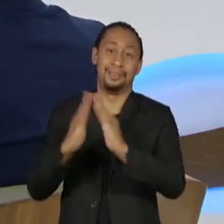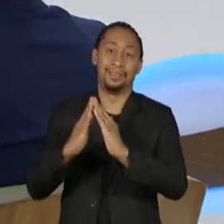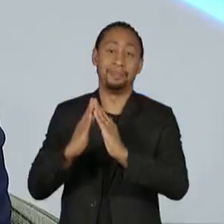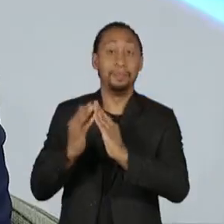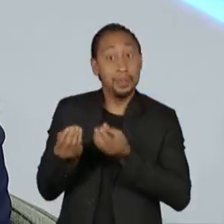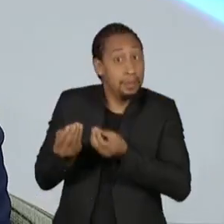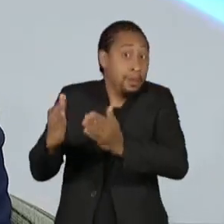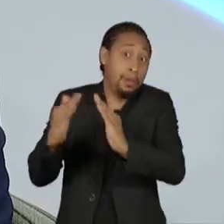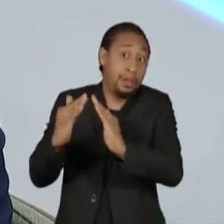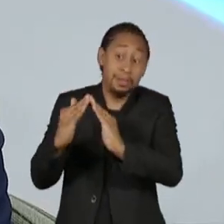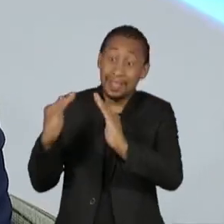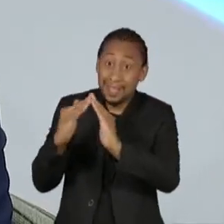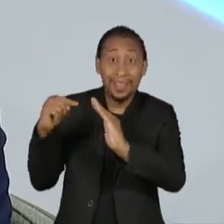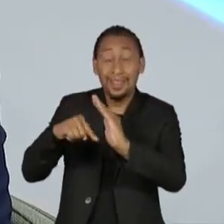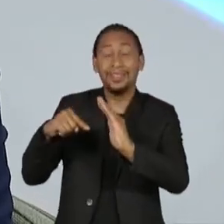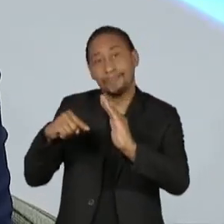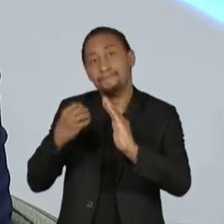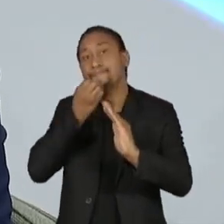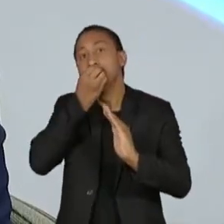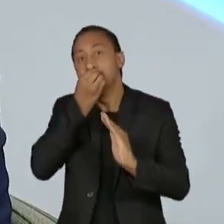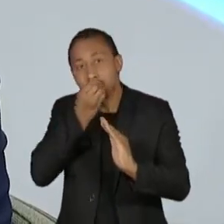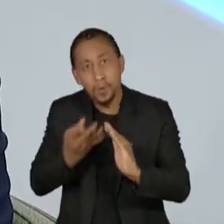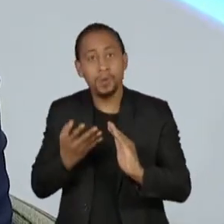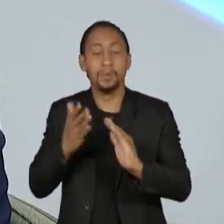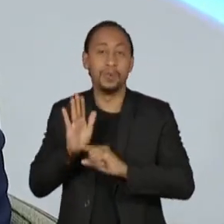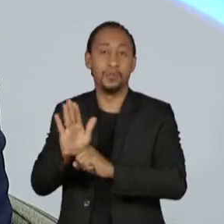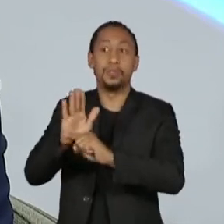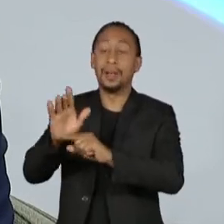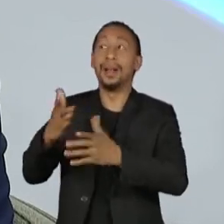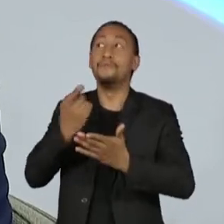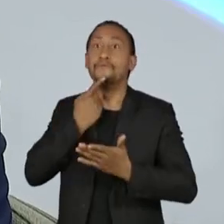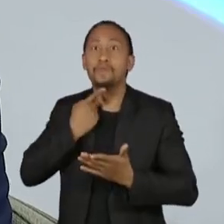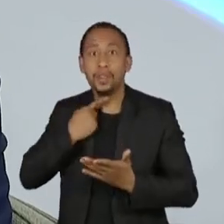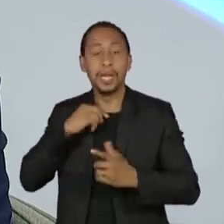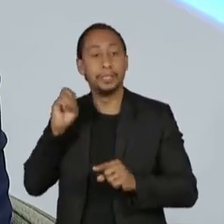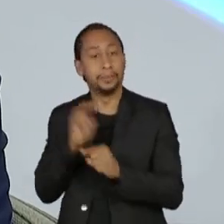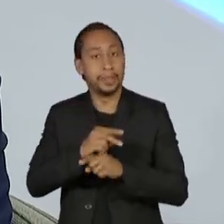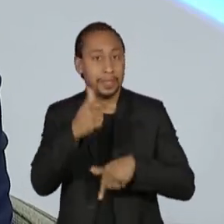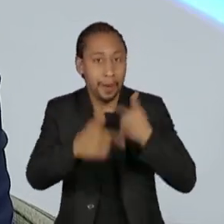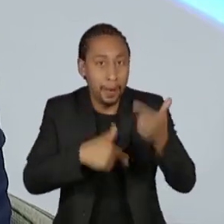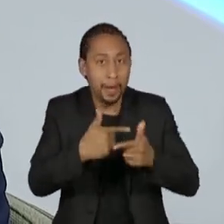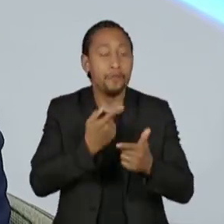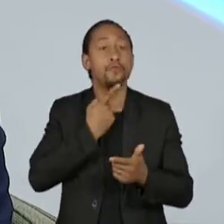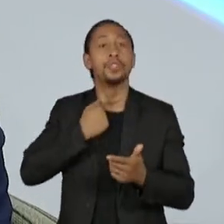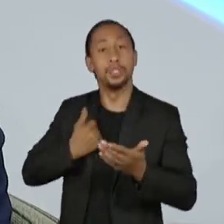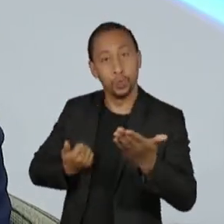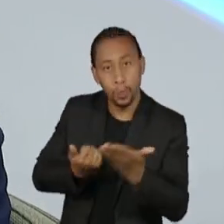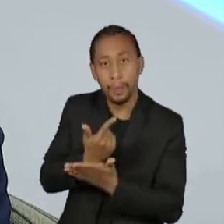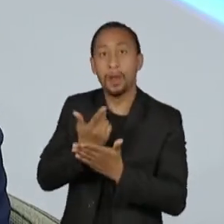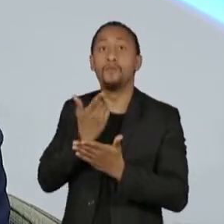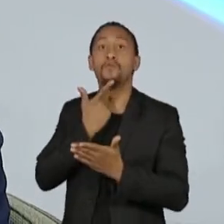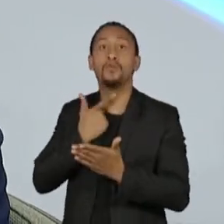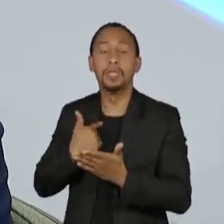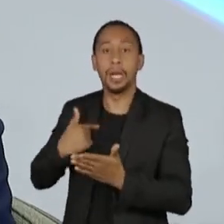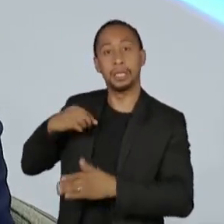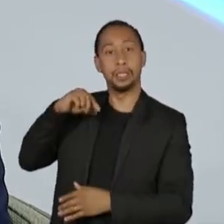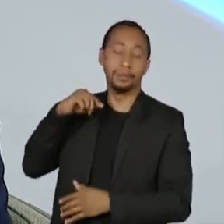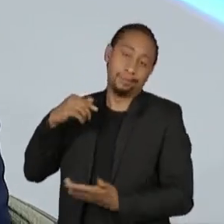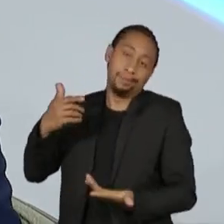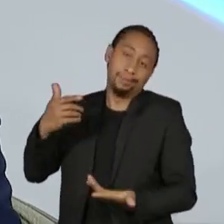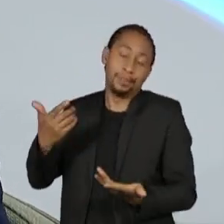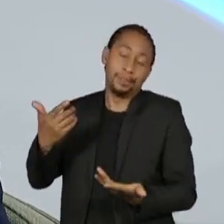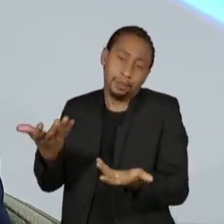desejo maior de entrar no mercado produtivo, ela passa a ter um desejo maior de consumir, ela passa a ter um desejo maior de buscar uma renda.